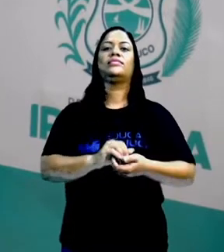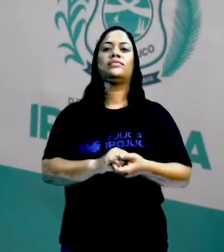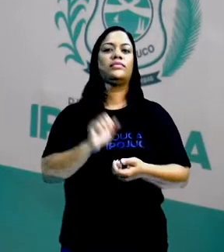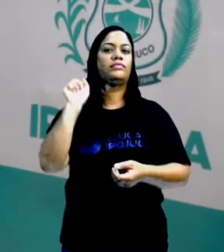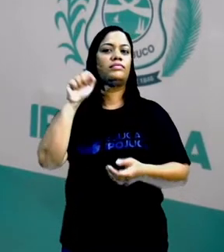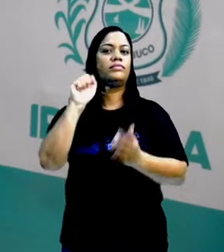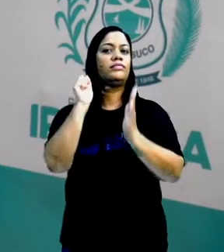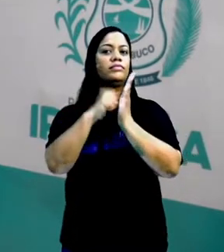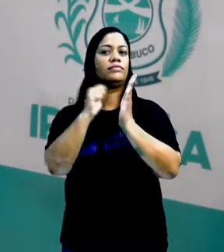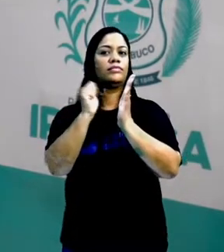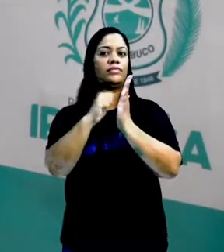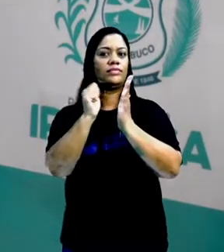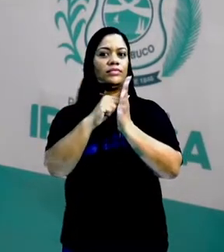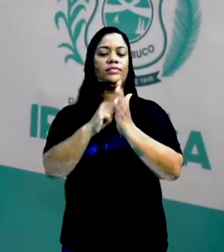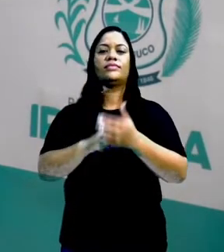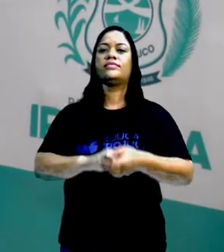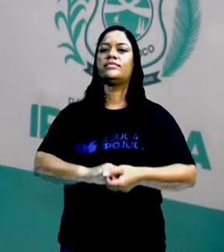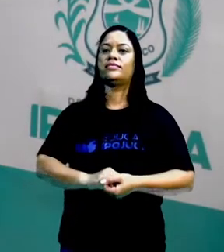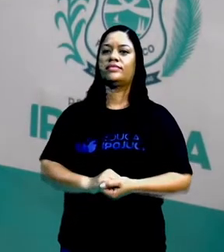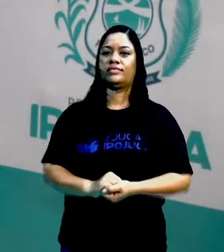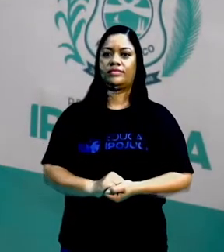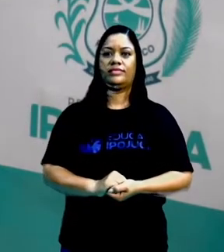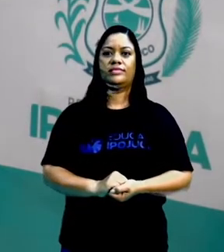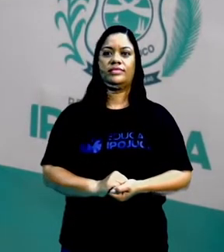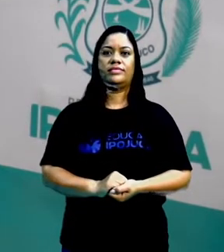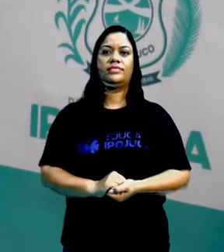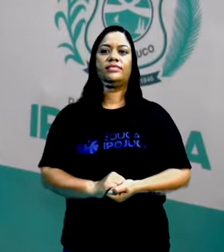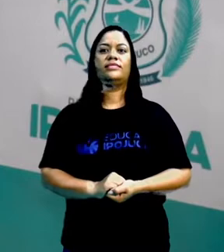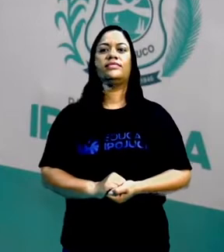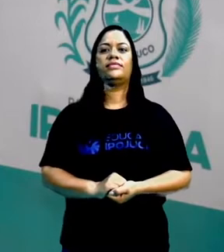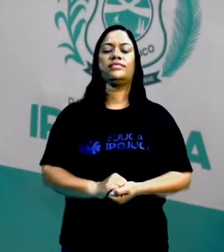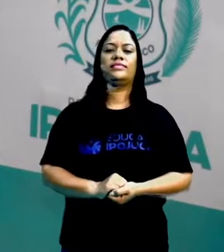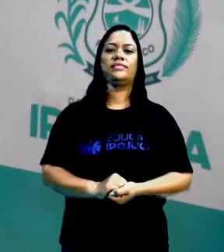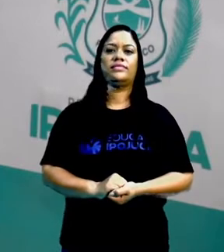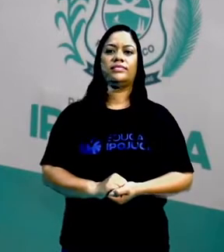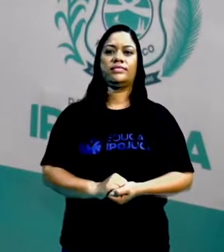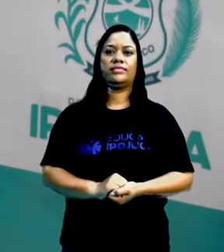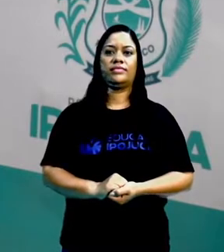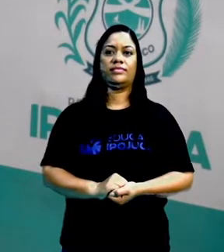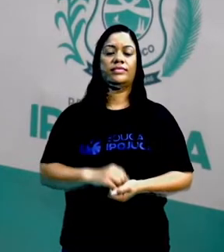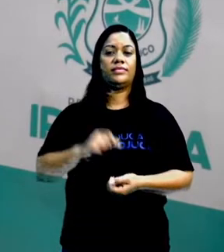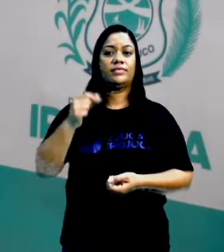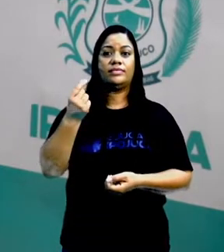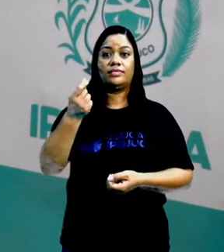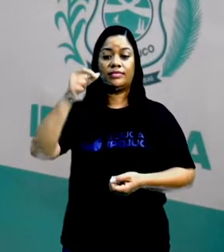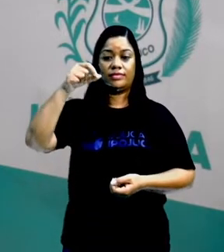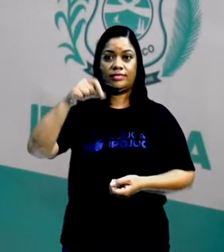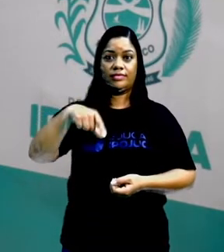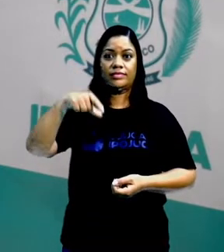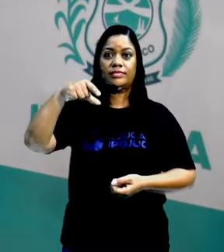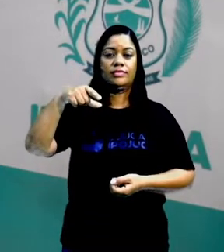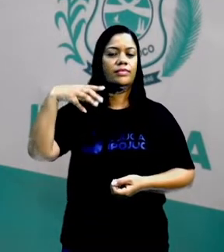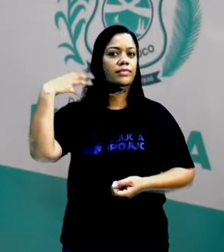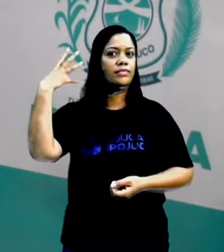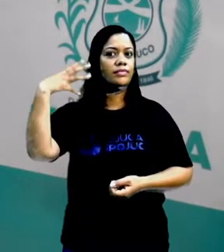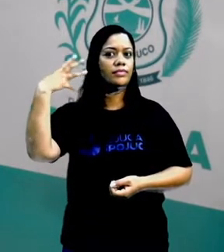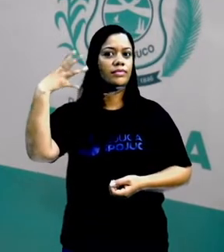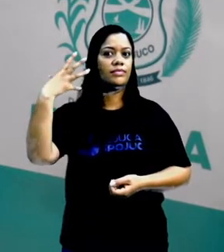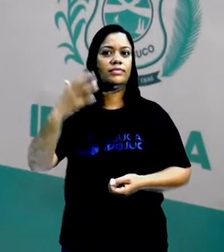toque-toque, para representar o som da porta. Tlii! Para representar uma moeda caindo no chão, não é?